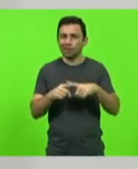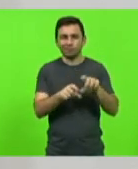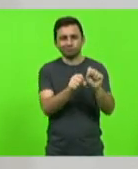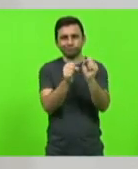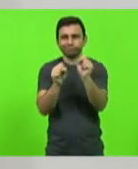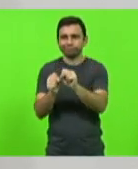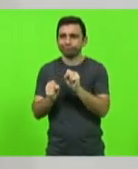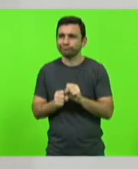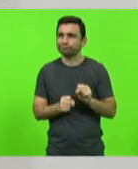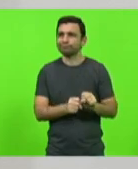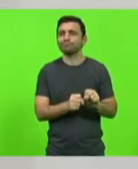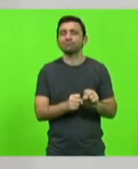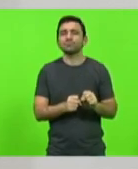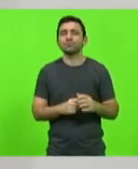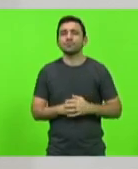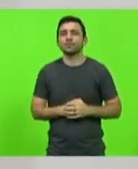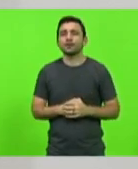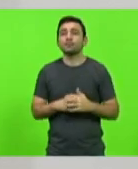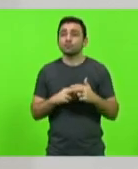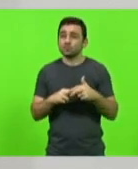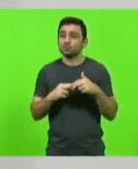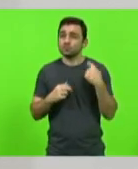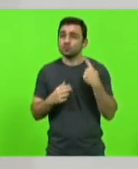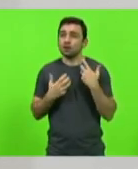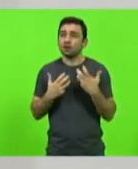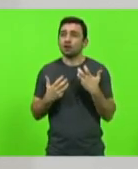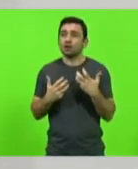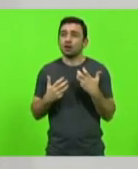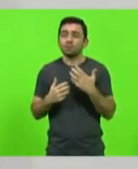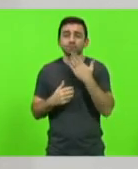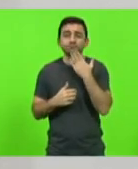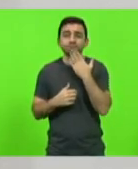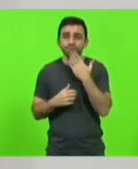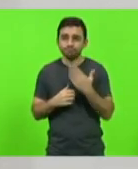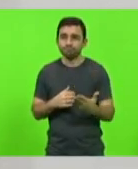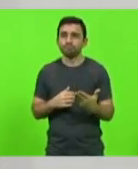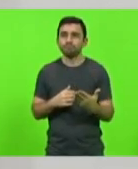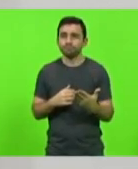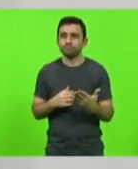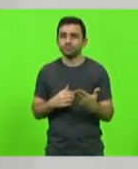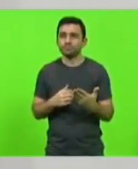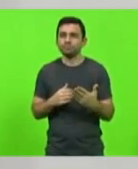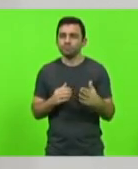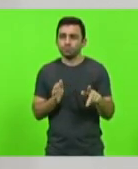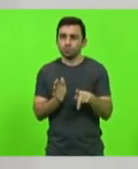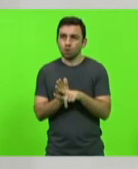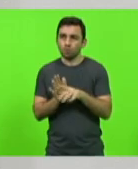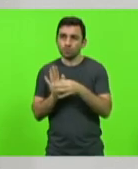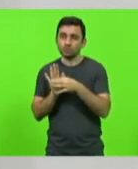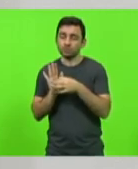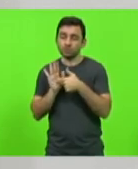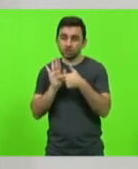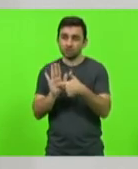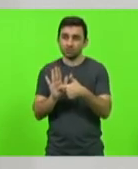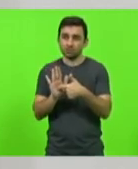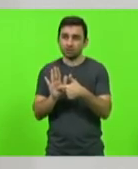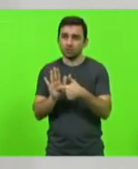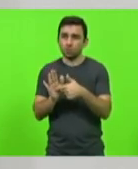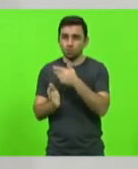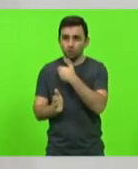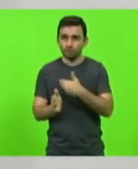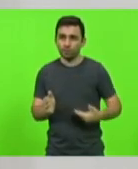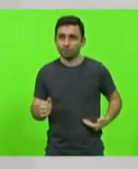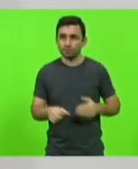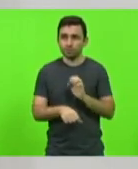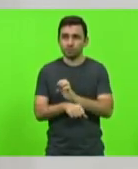enormes. Então, por isso que nós queremos aqui também solicitar, através dessa indicação, ao governo do estado de Santa Catarina, que já está